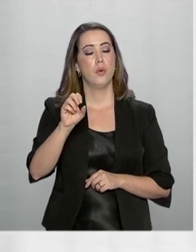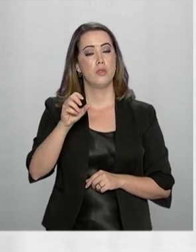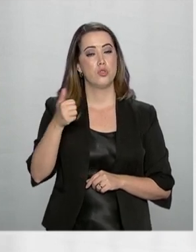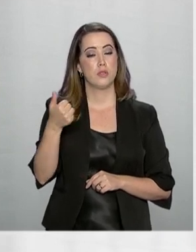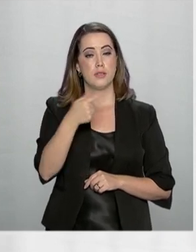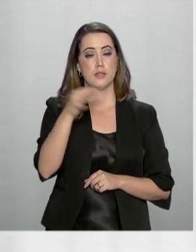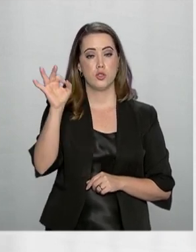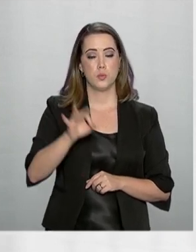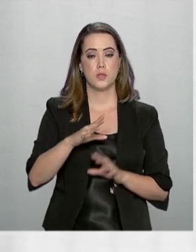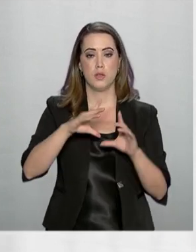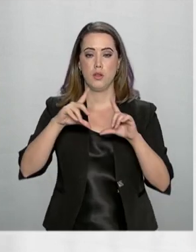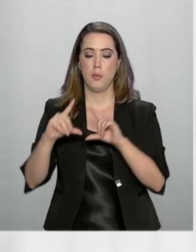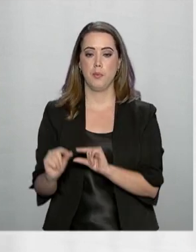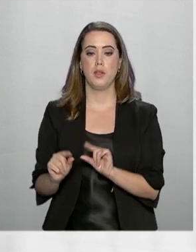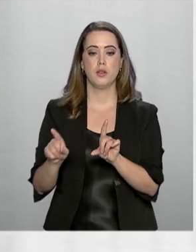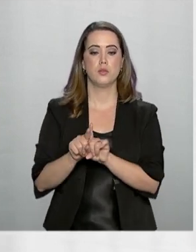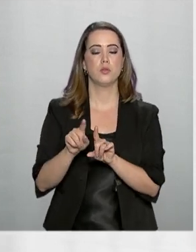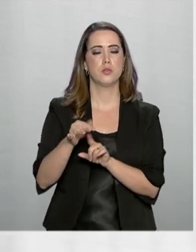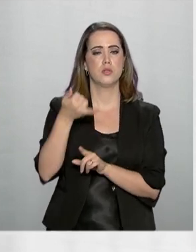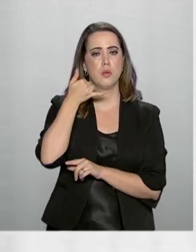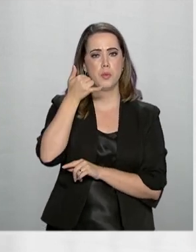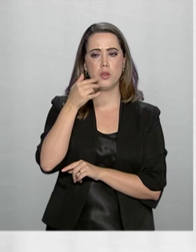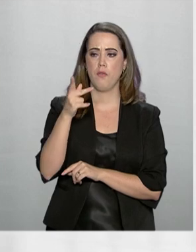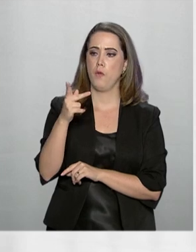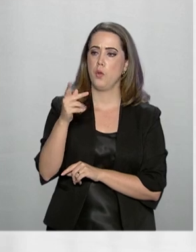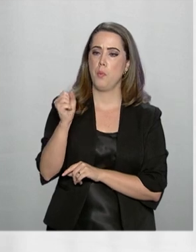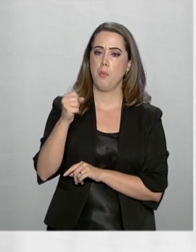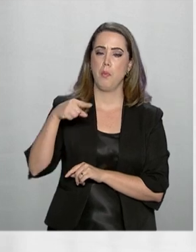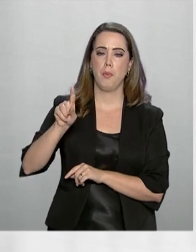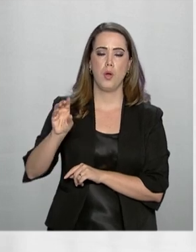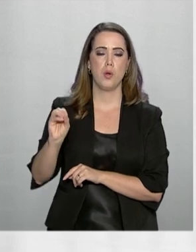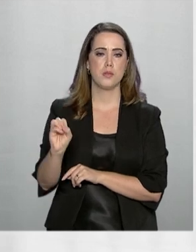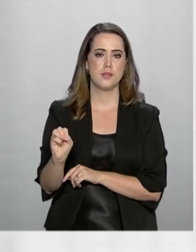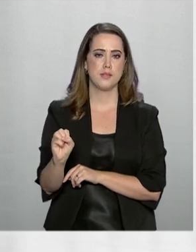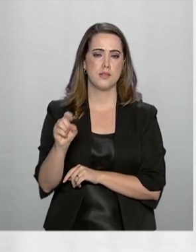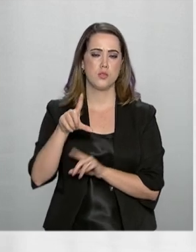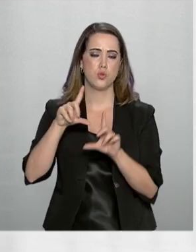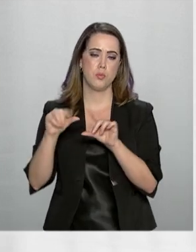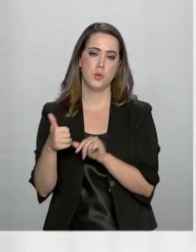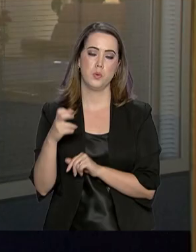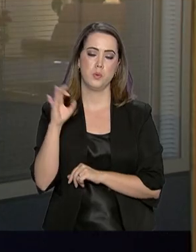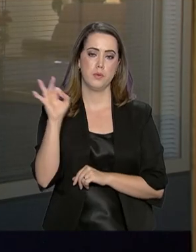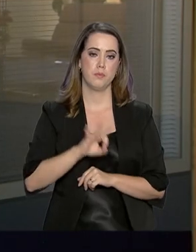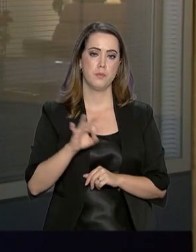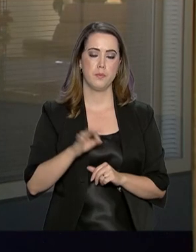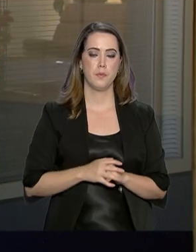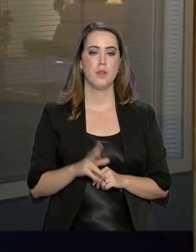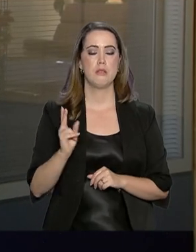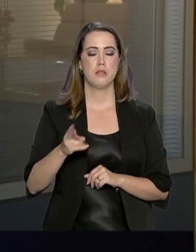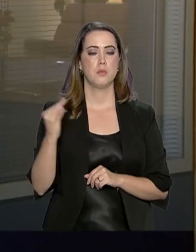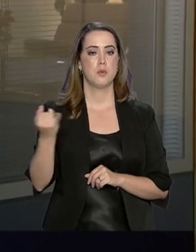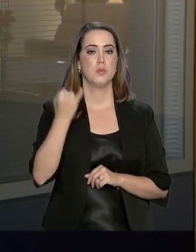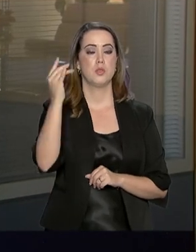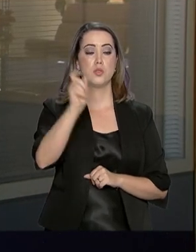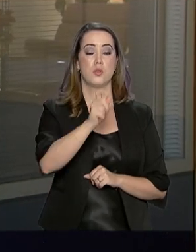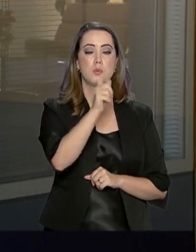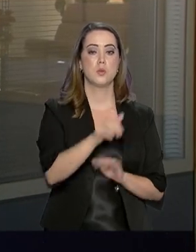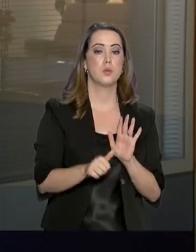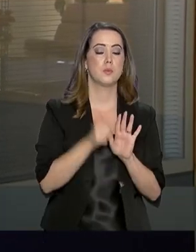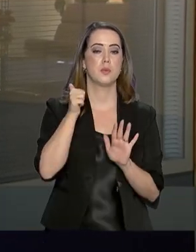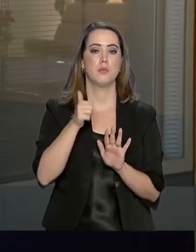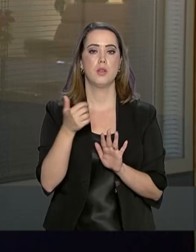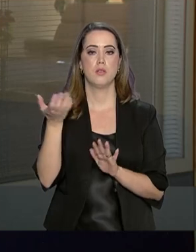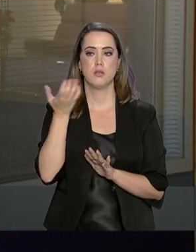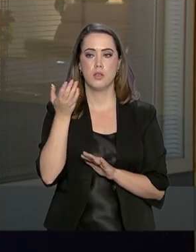E as queixas sobre a telefonia móvel pós-paga tiveram queda de 15%. É sempre importante o consumidor primeiro